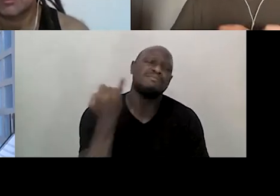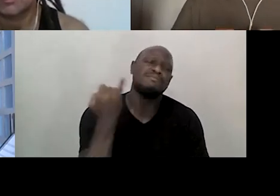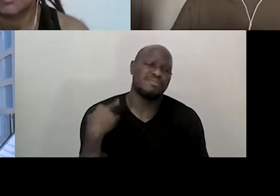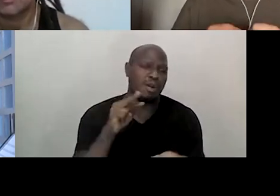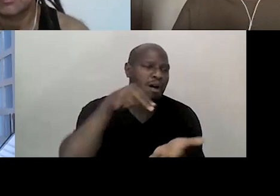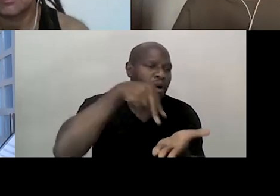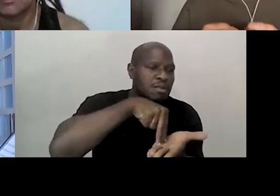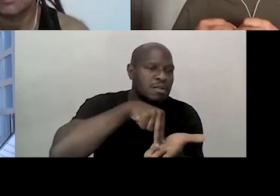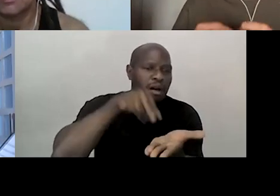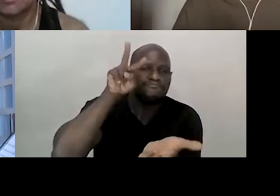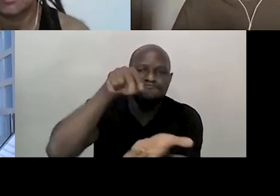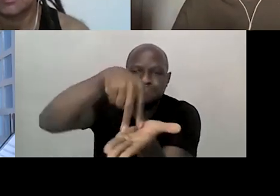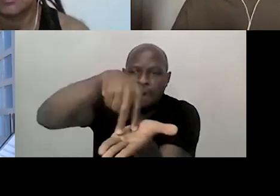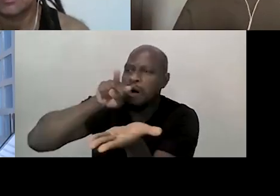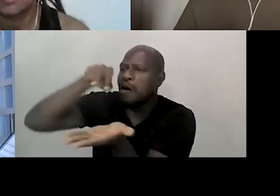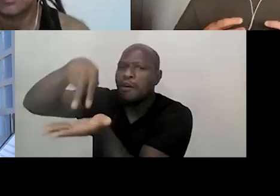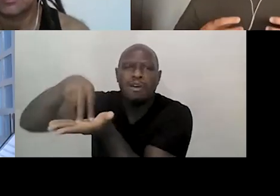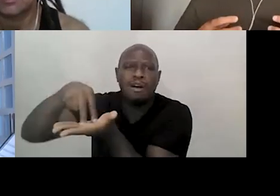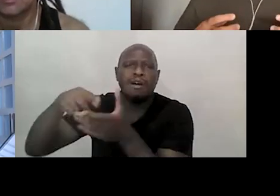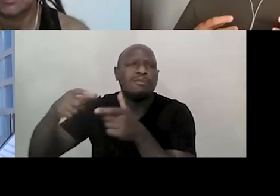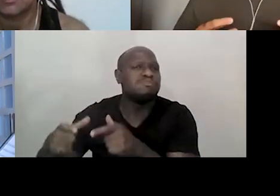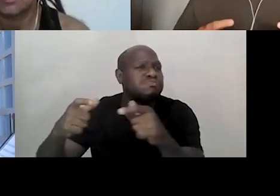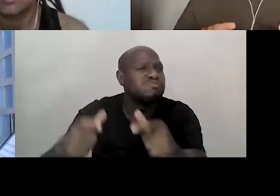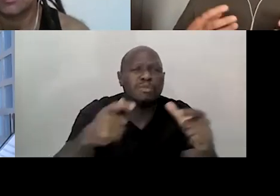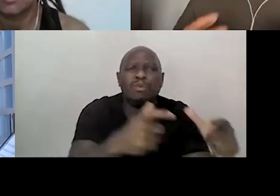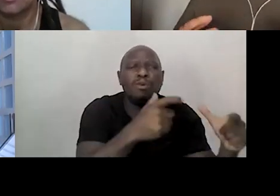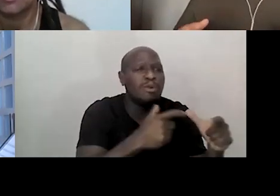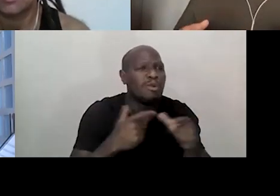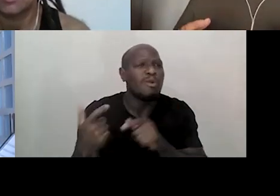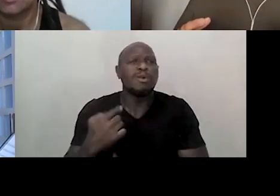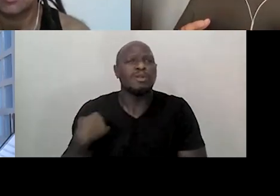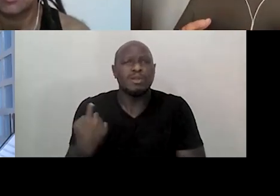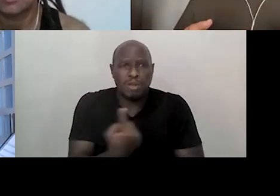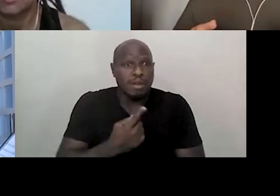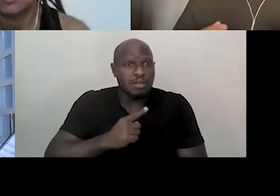esses espaços todos possíveis e que a gente esteja